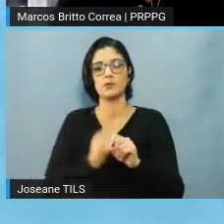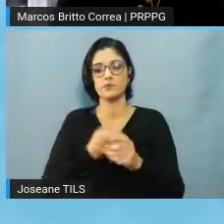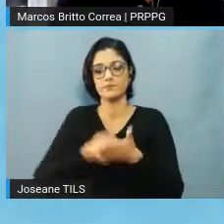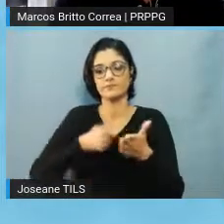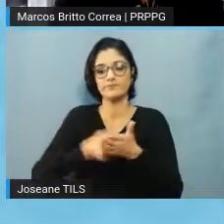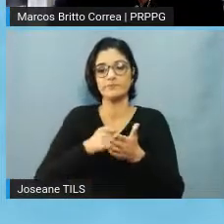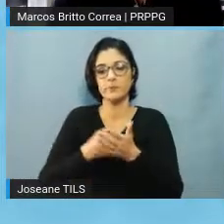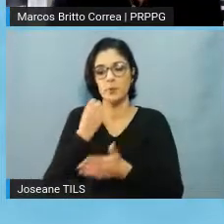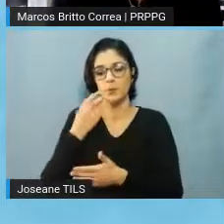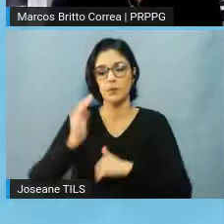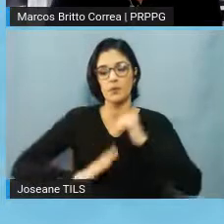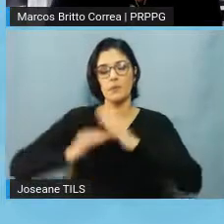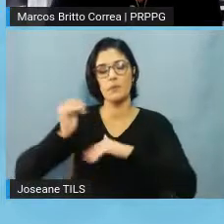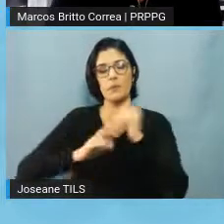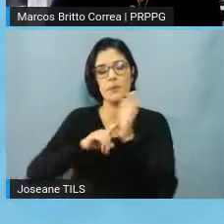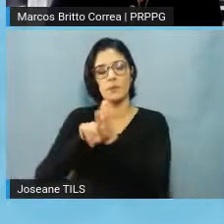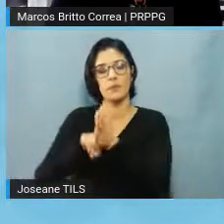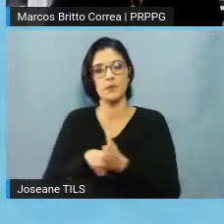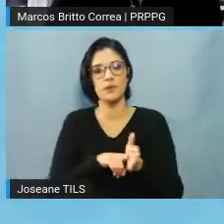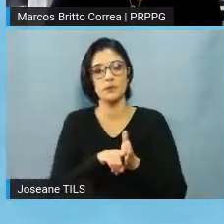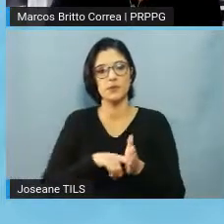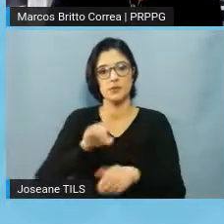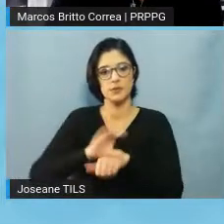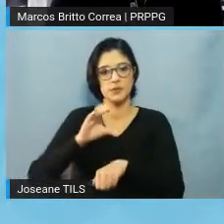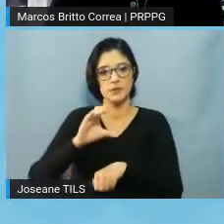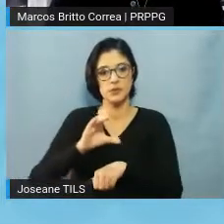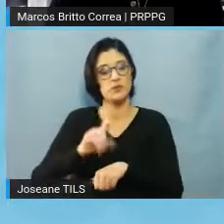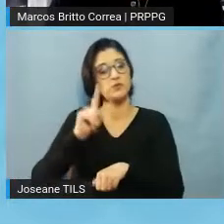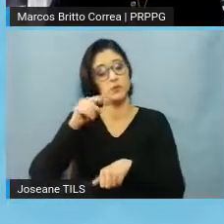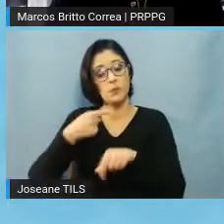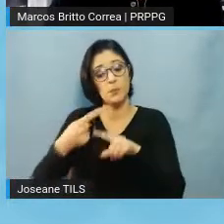por uma ciência mais aberta, né, e mais acessível a todos,